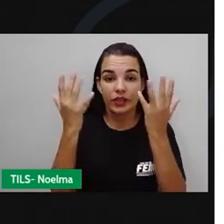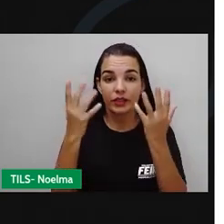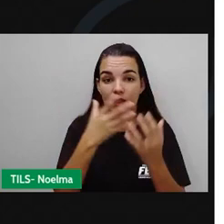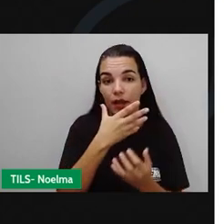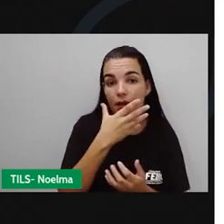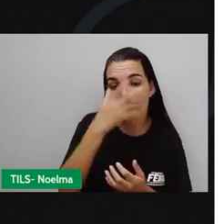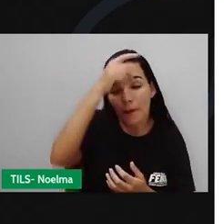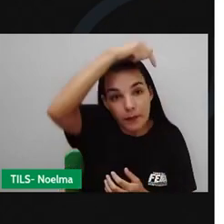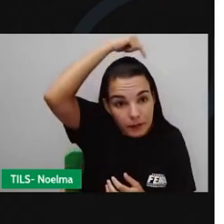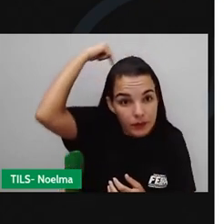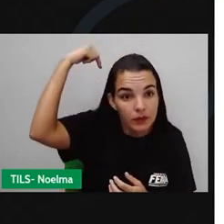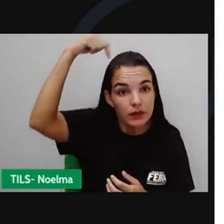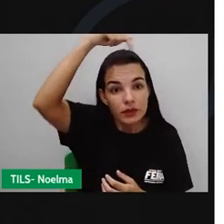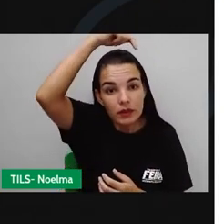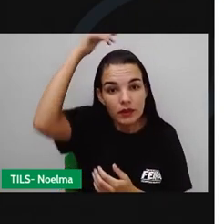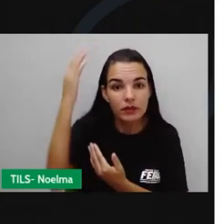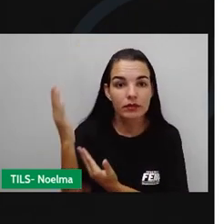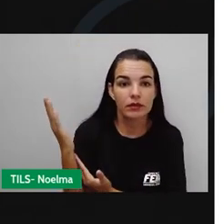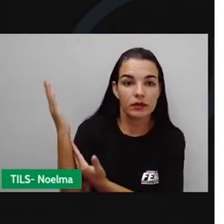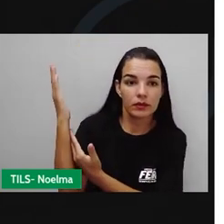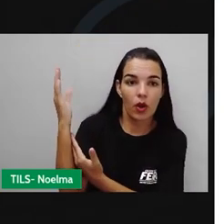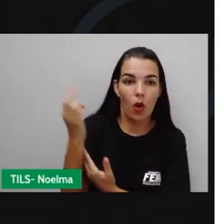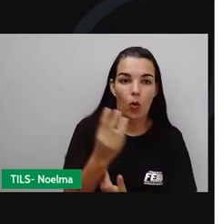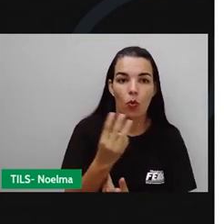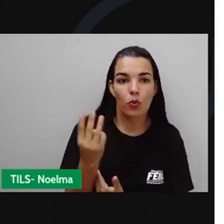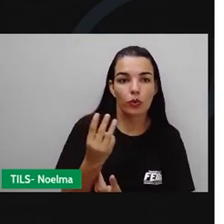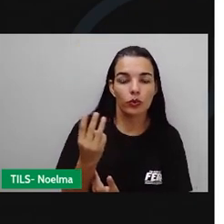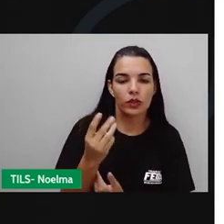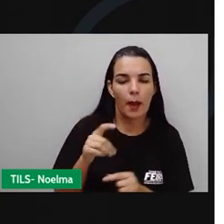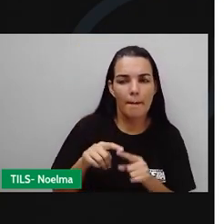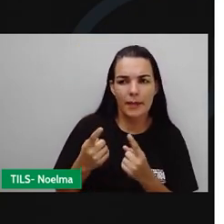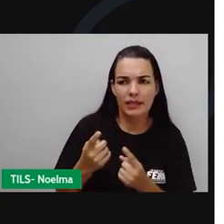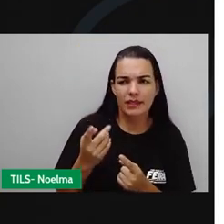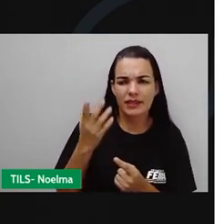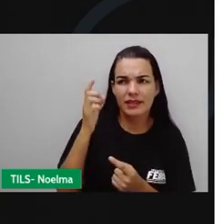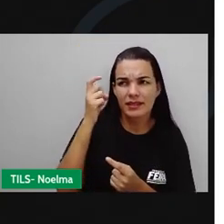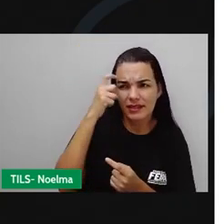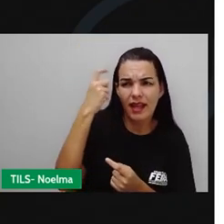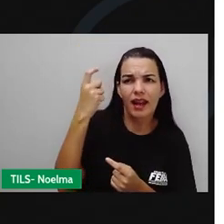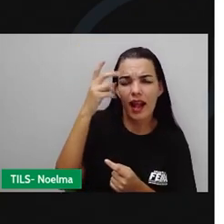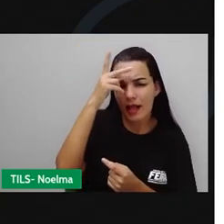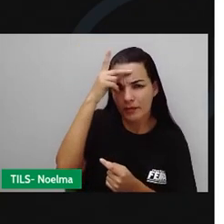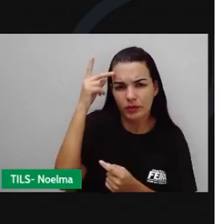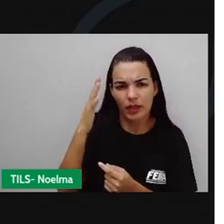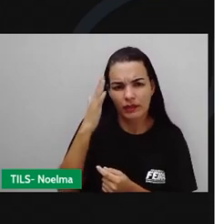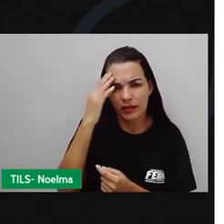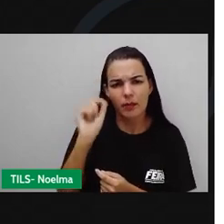Antônio, São João e São Pedro. Mas será que a garotada sabe quem são eles?